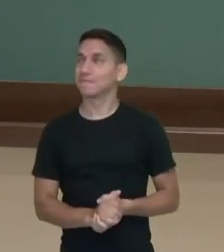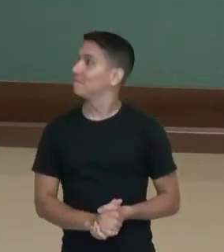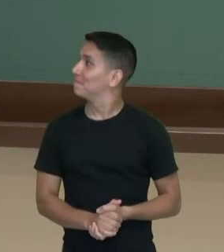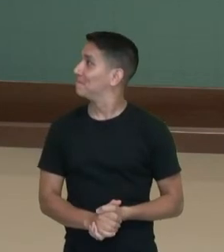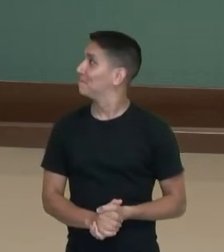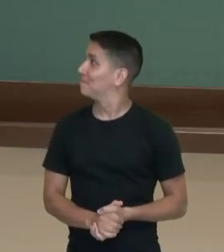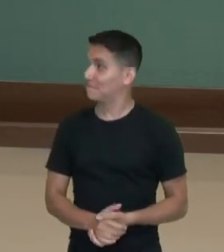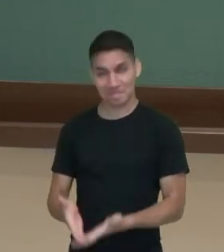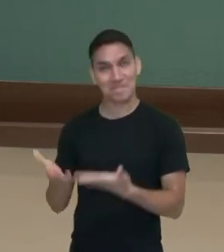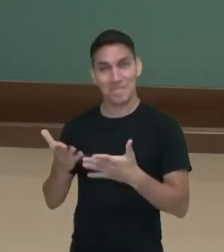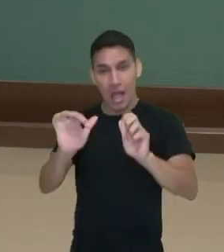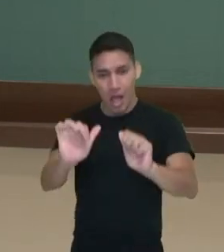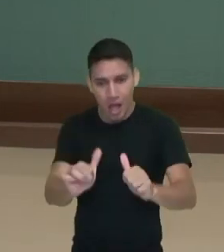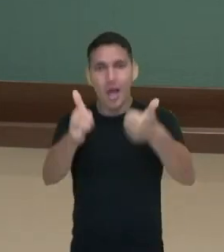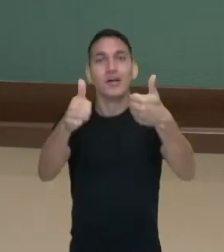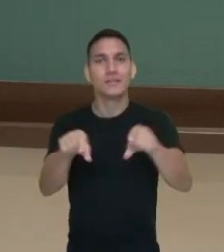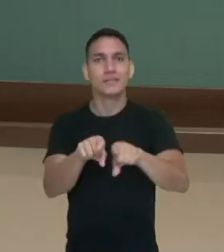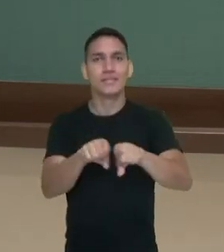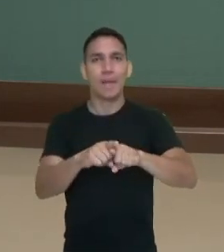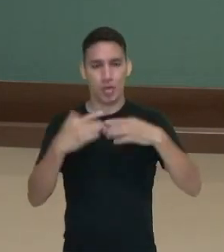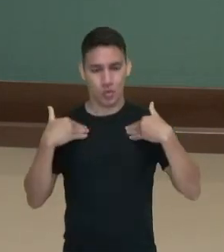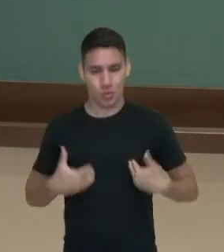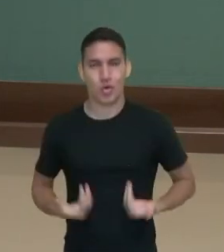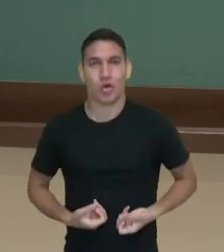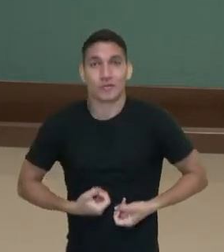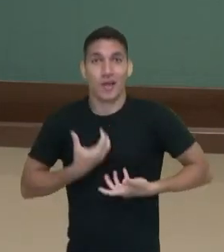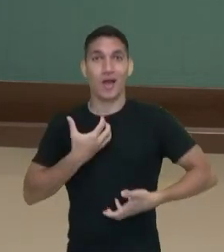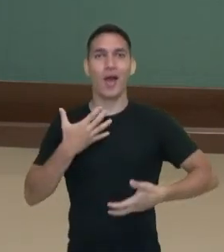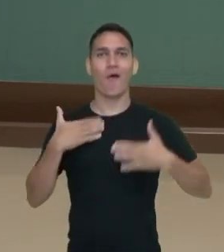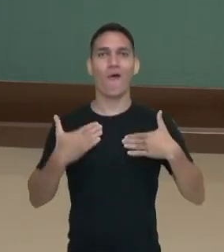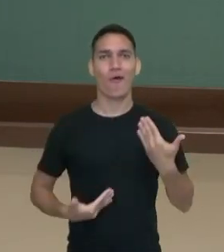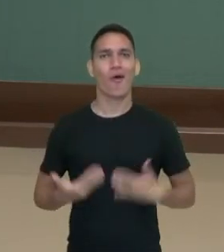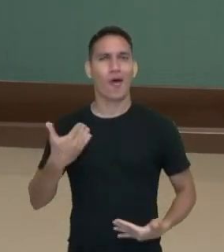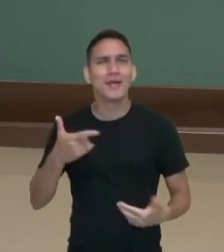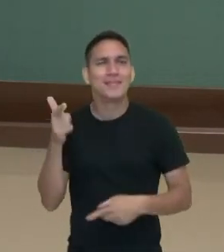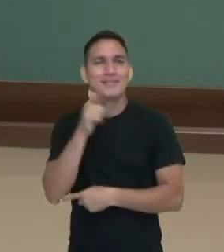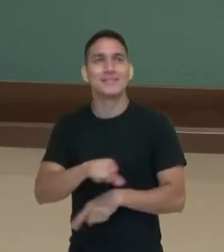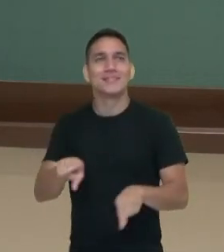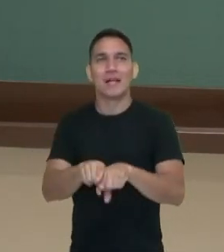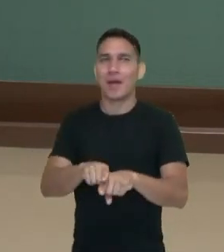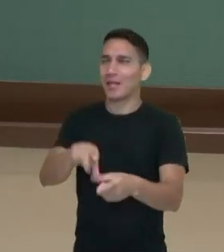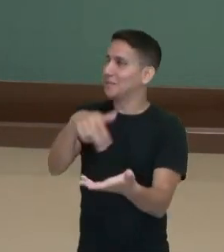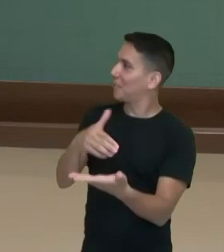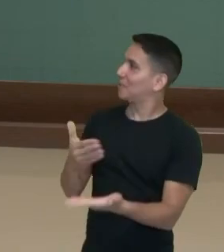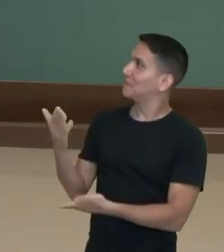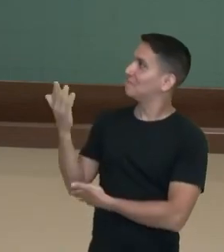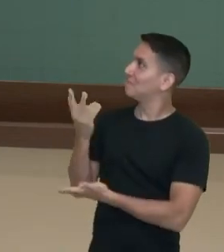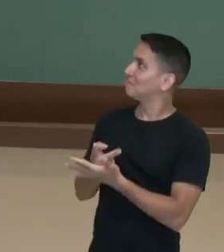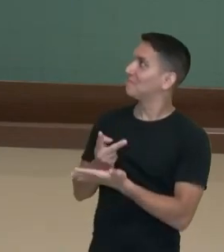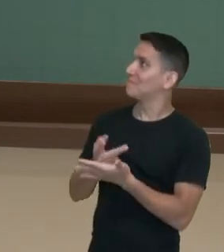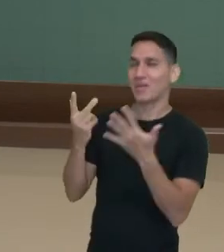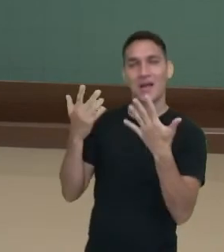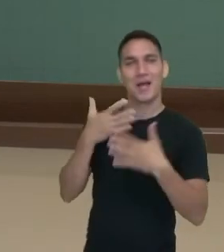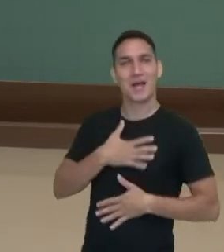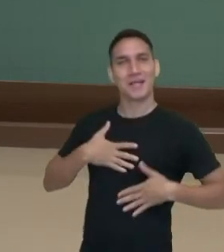Ela favorece também a expressão corporal, você dança, você fica alegre, ela quer o menininho dançando ali, super alegre.